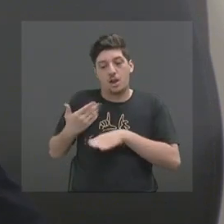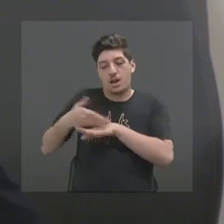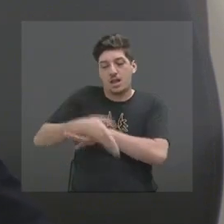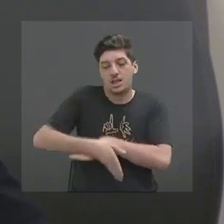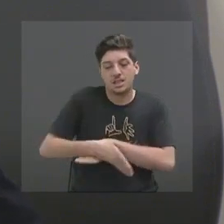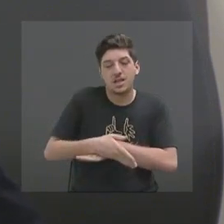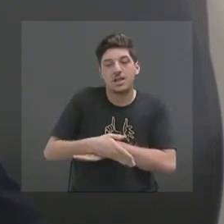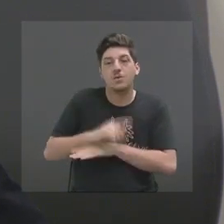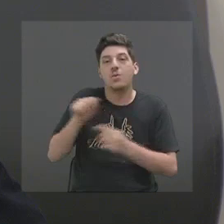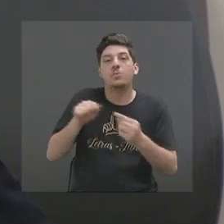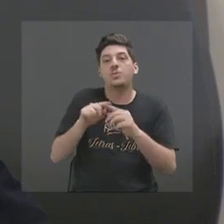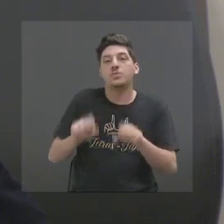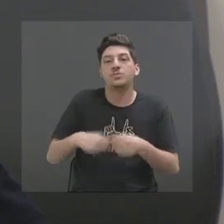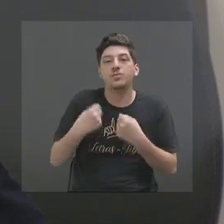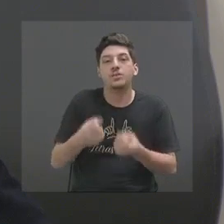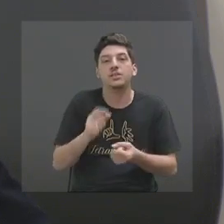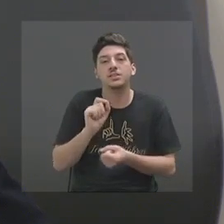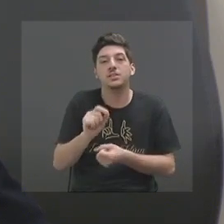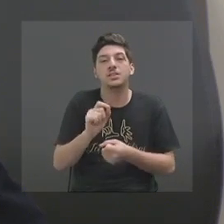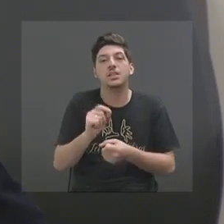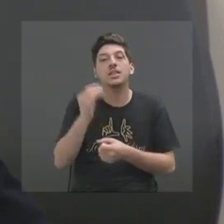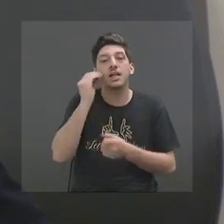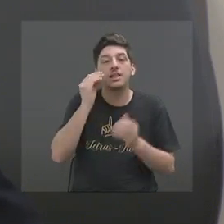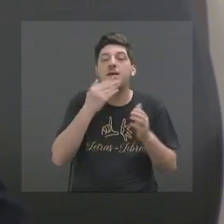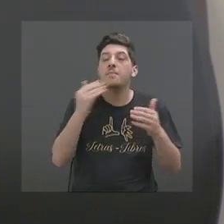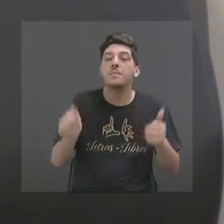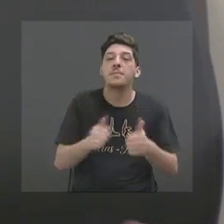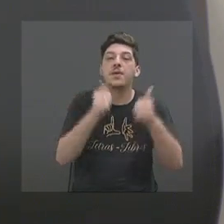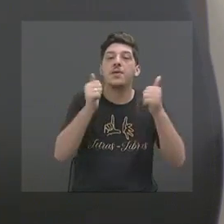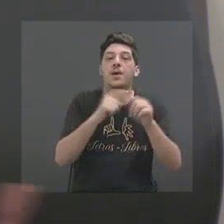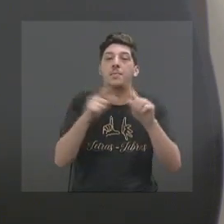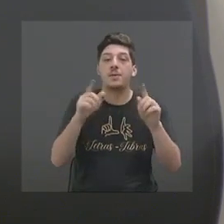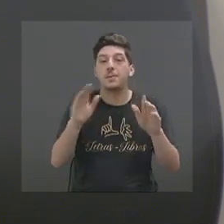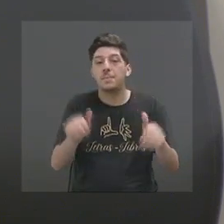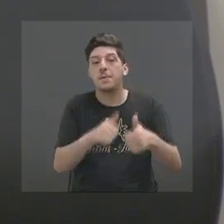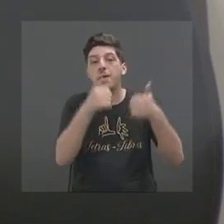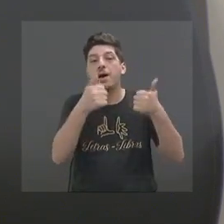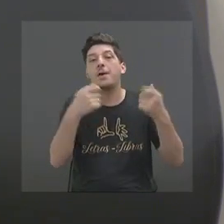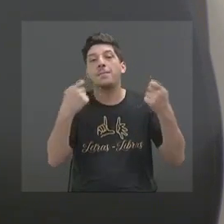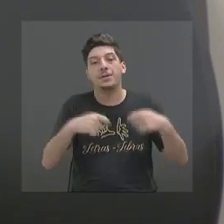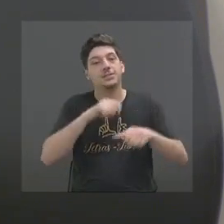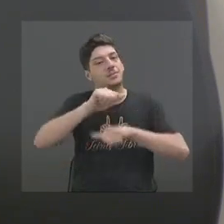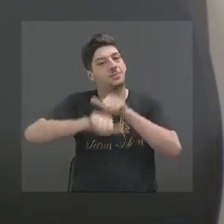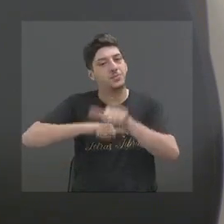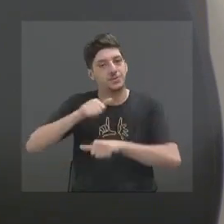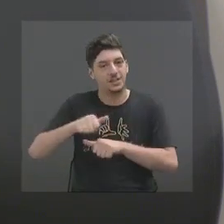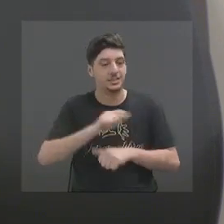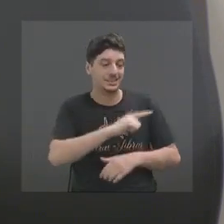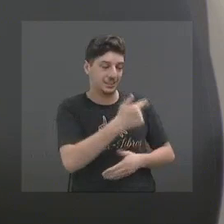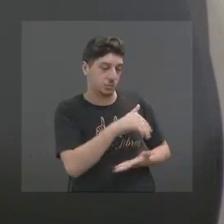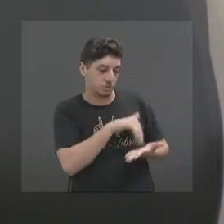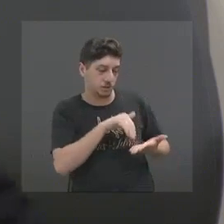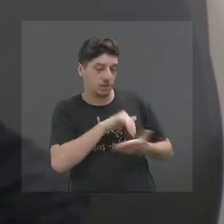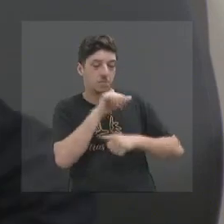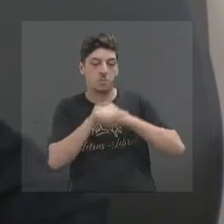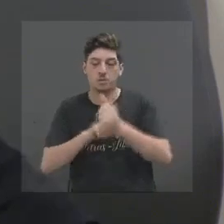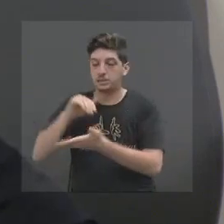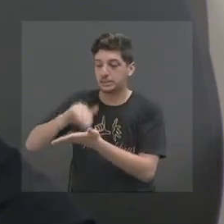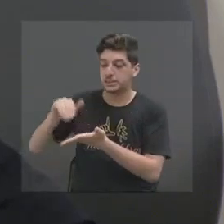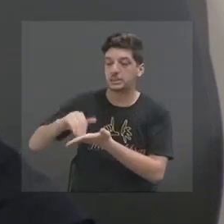esforço de fazer melhorar, mas, para melhorar, tinha que ter essa transformação em secretaria de comunicação.